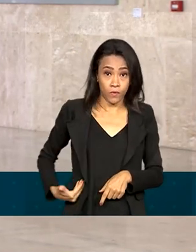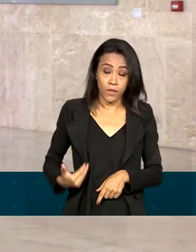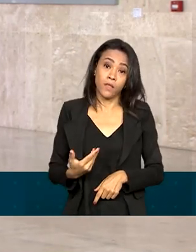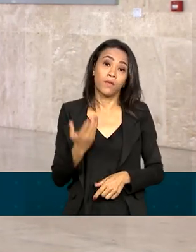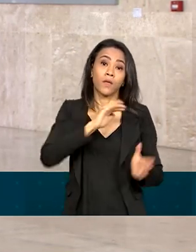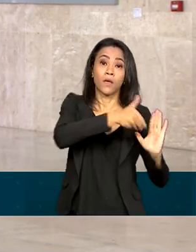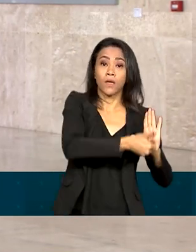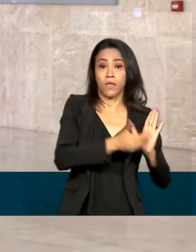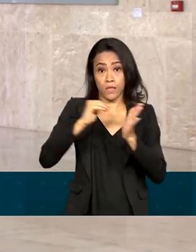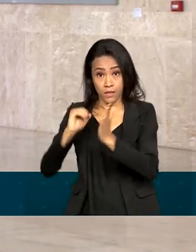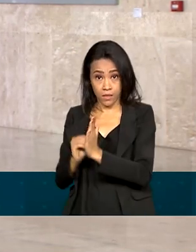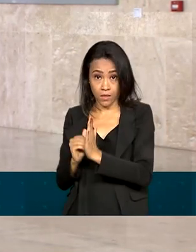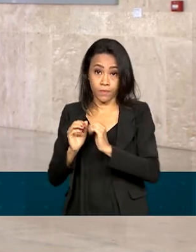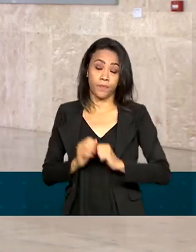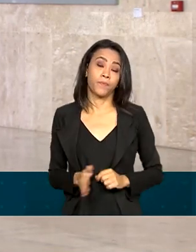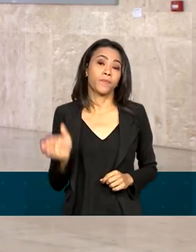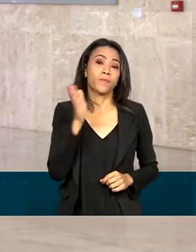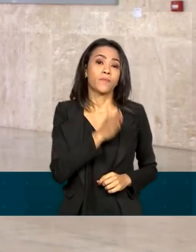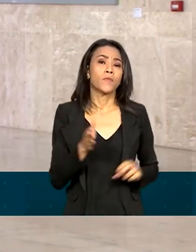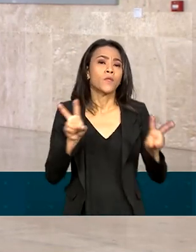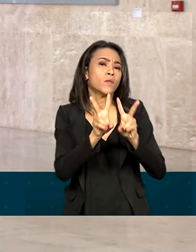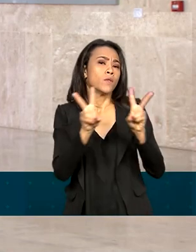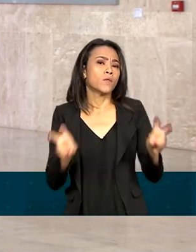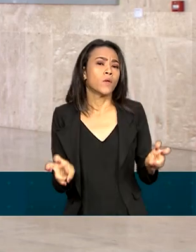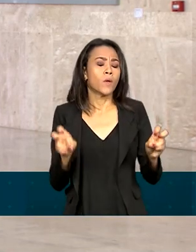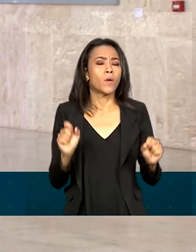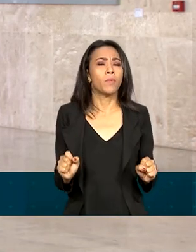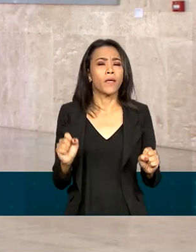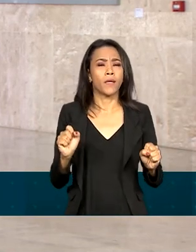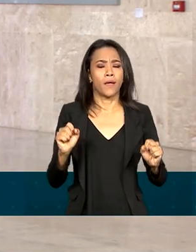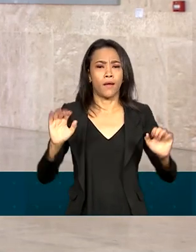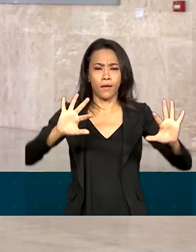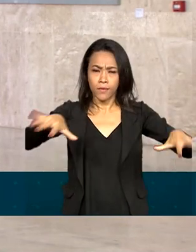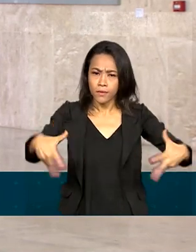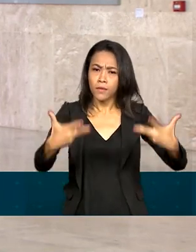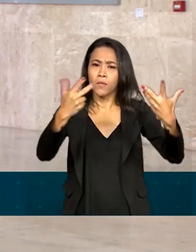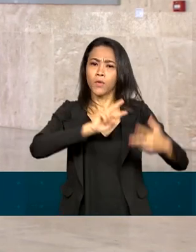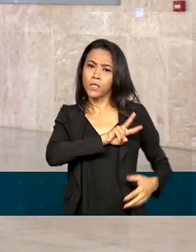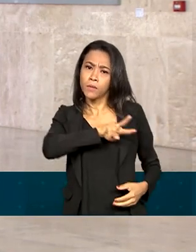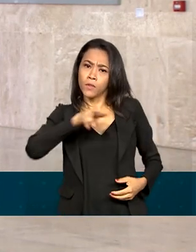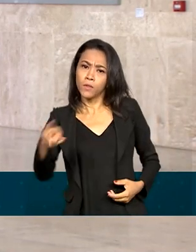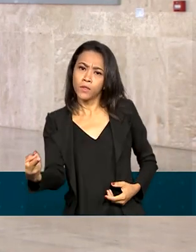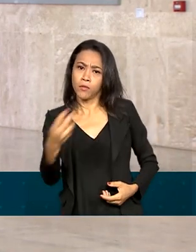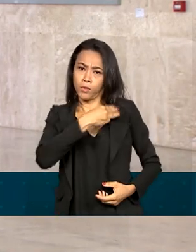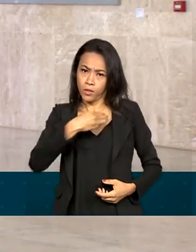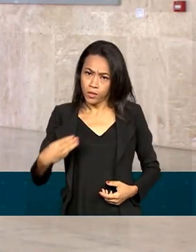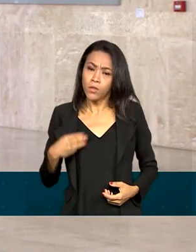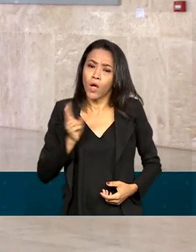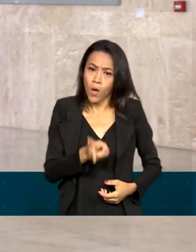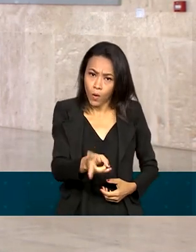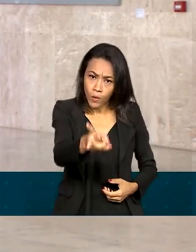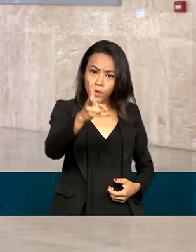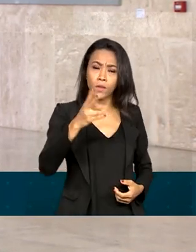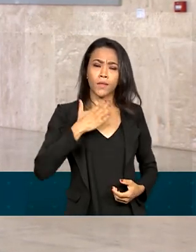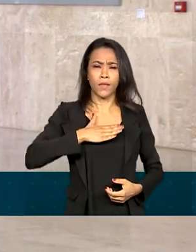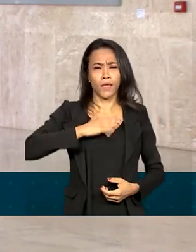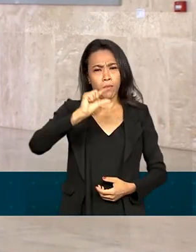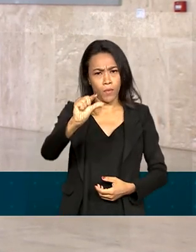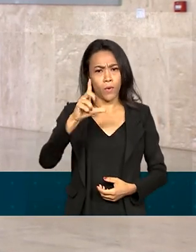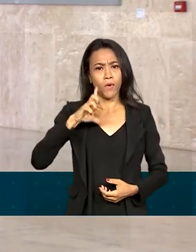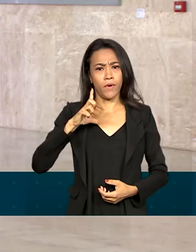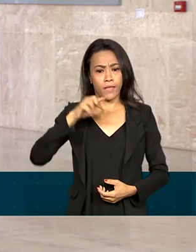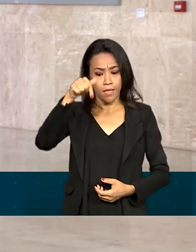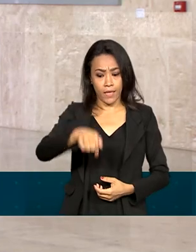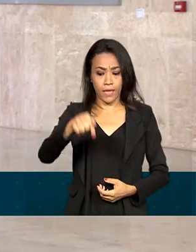Senado. Em relação às cerimônias de transmissão de posse, elas ainda continuam. Daqui a pouco acontece aqui no Palácio do Planalto